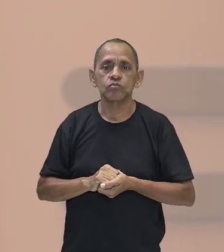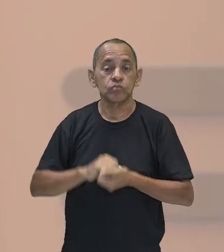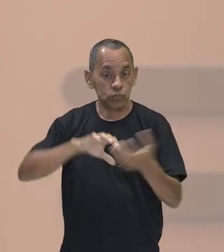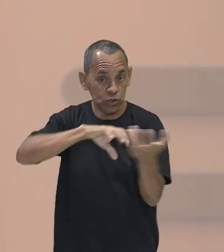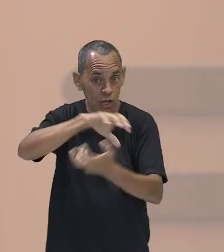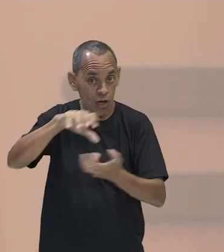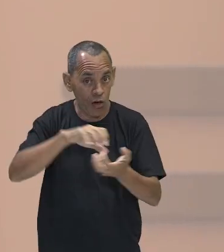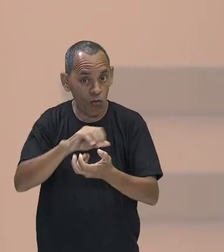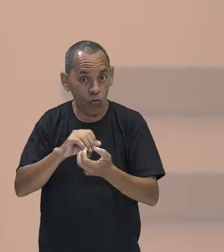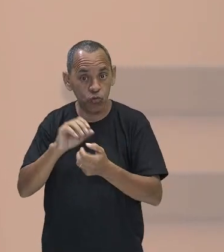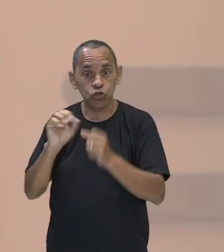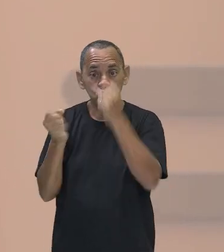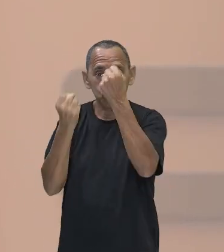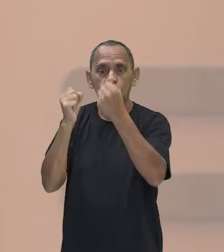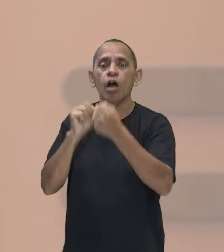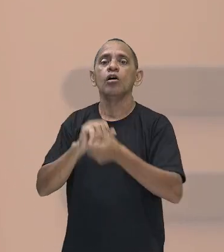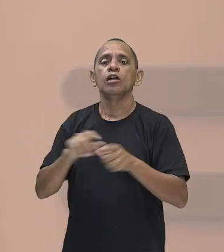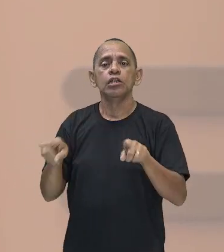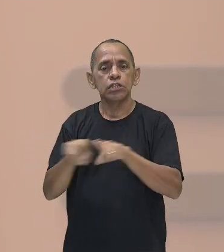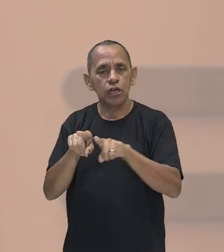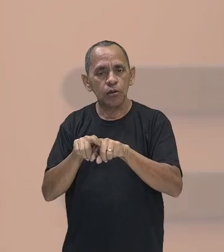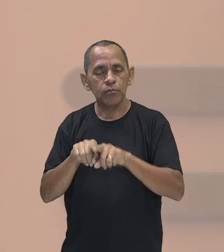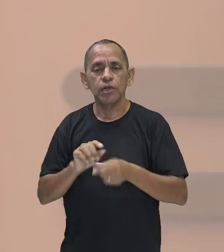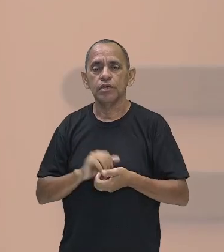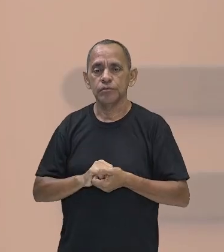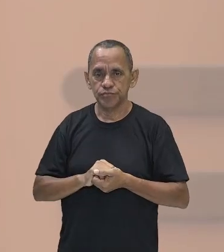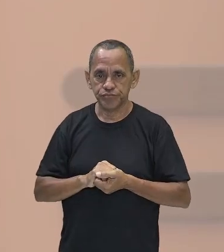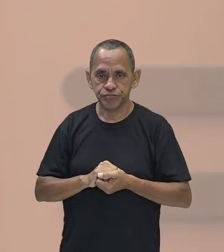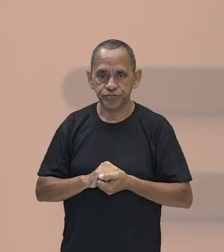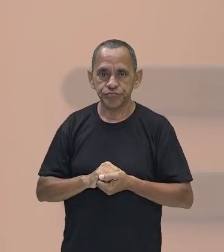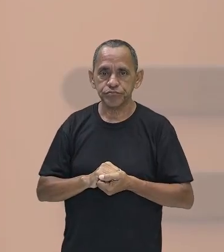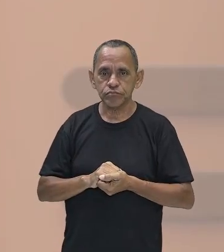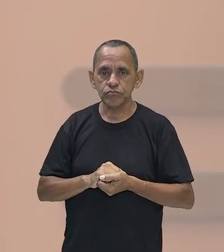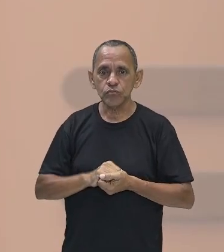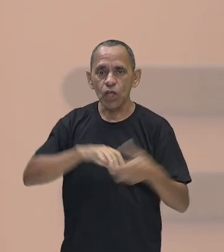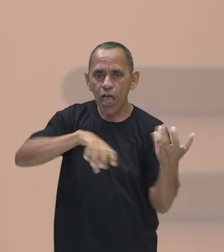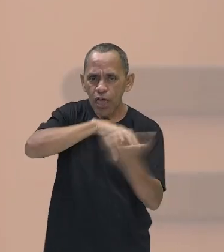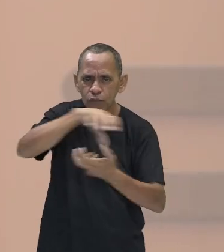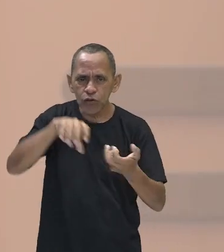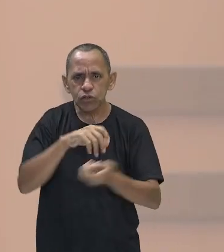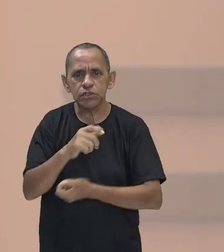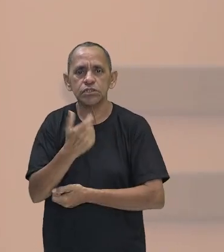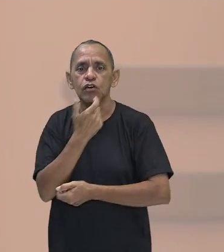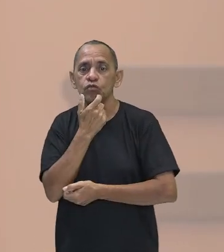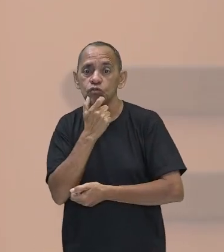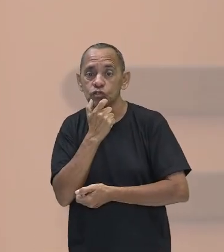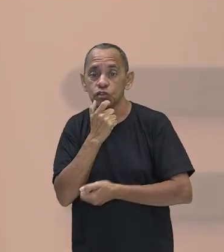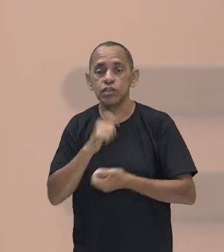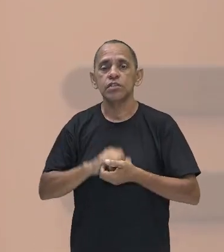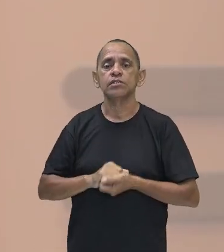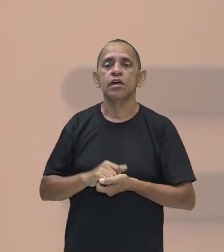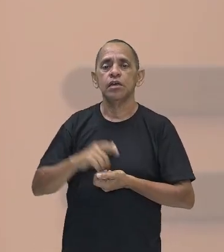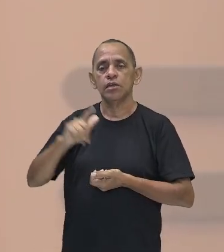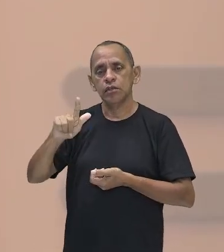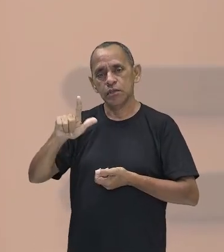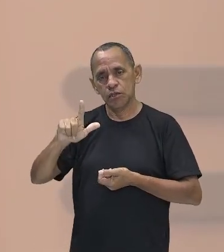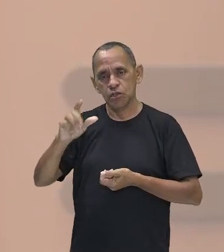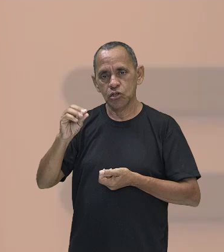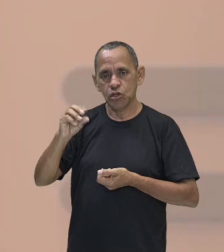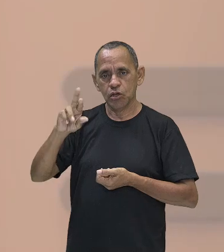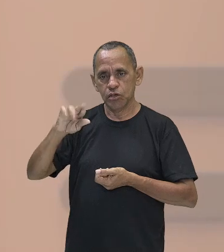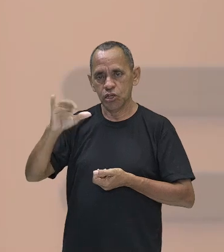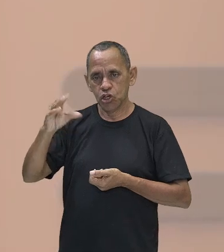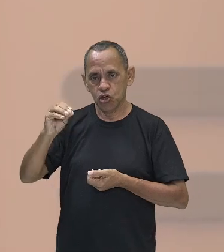As revoluções inglesas, tanto a Revolução Gloriosa, lá do século XVII, como a Revolução Industrial